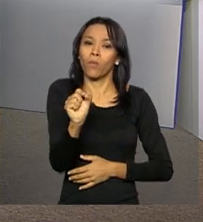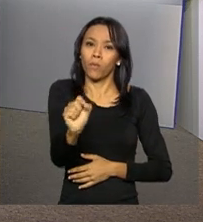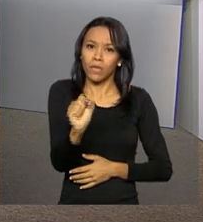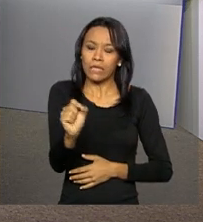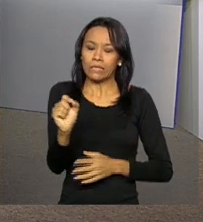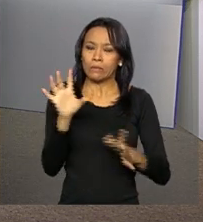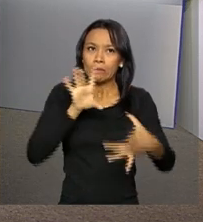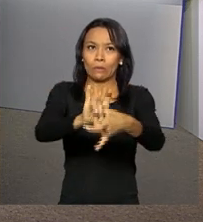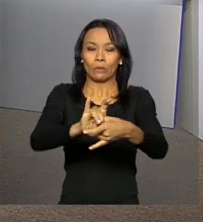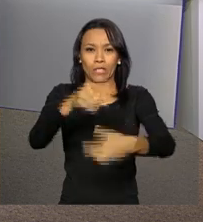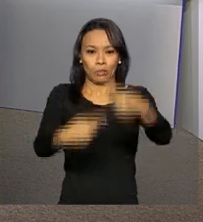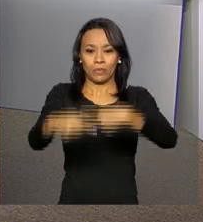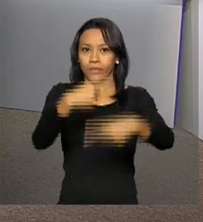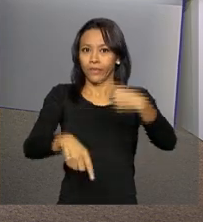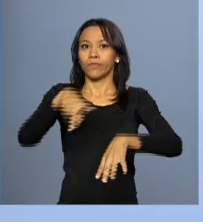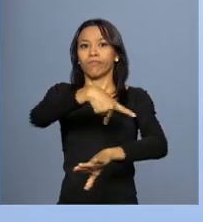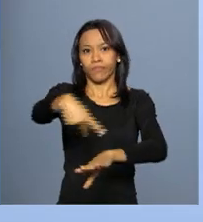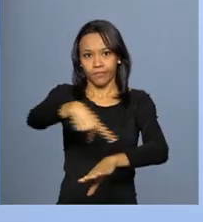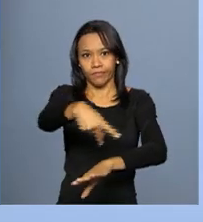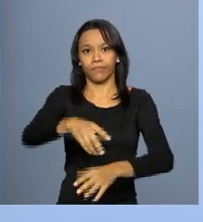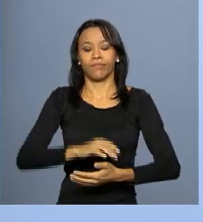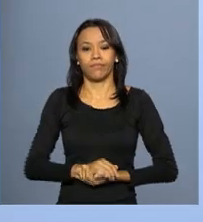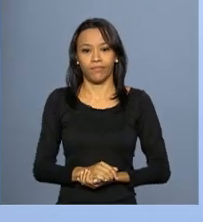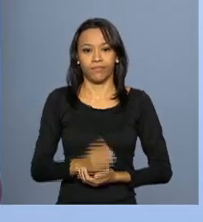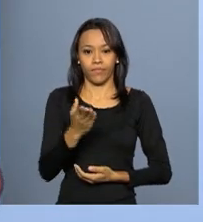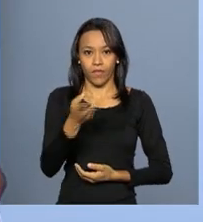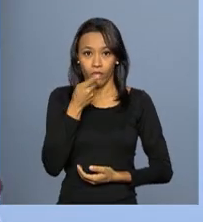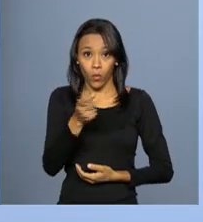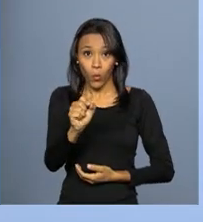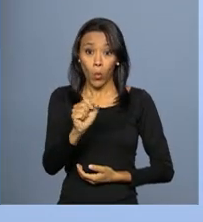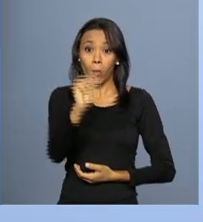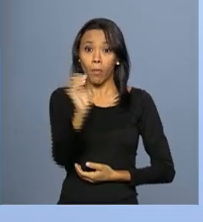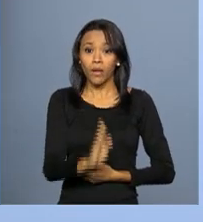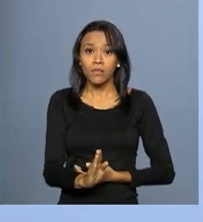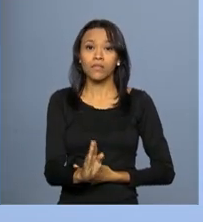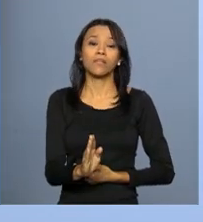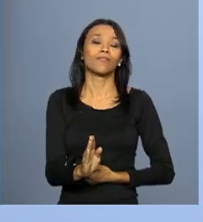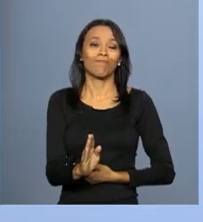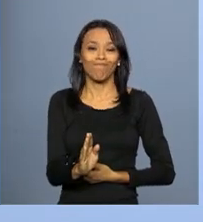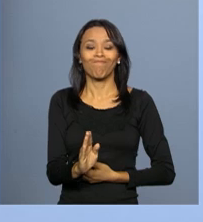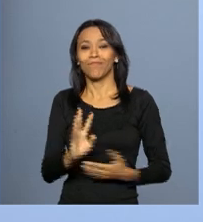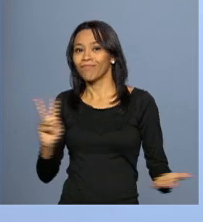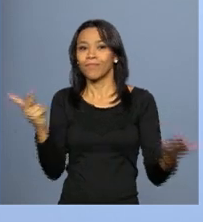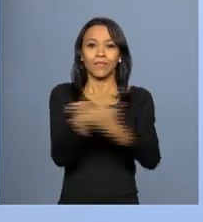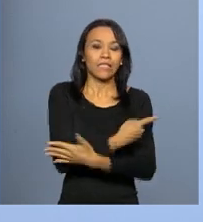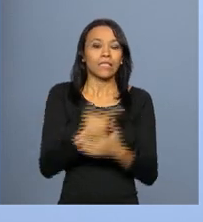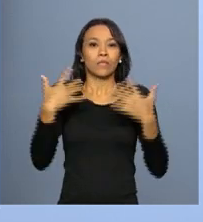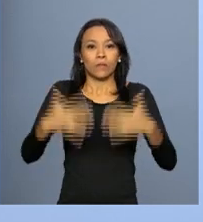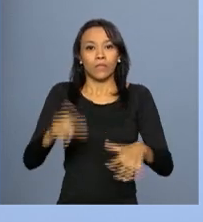momento político vivido pelo país. O Brasil está passando por um momento de